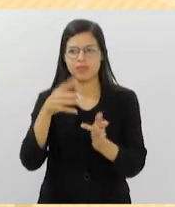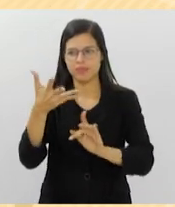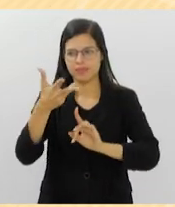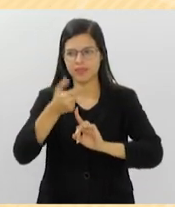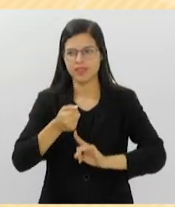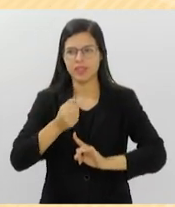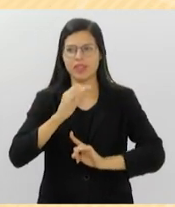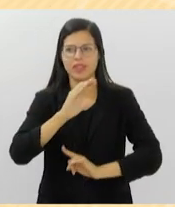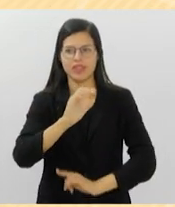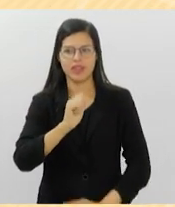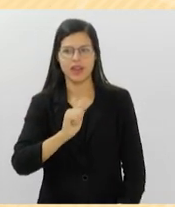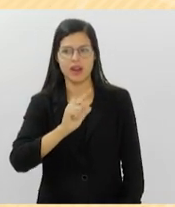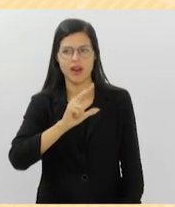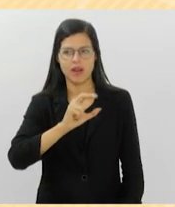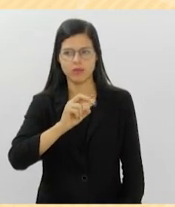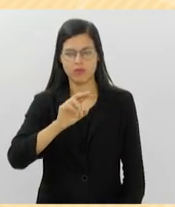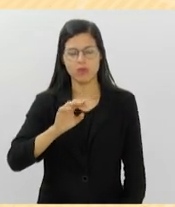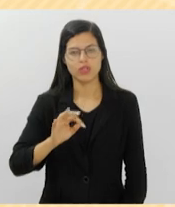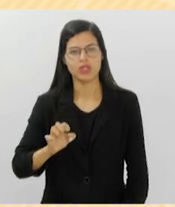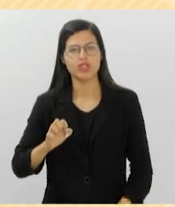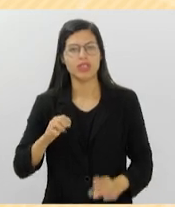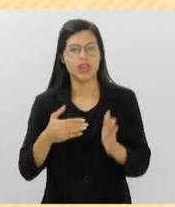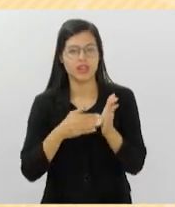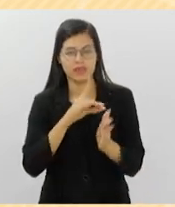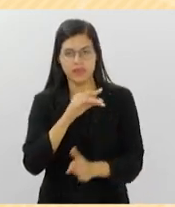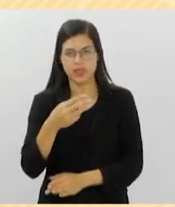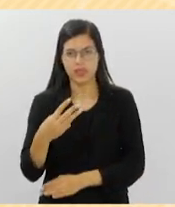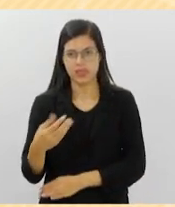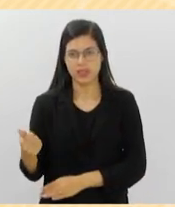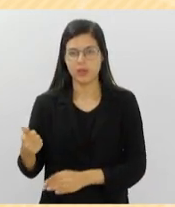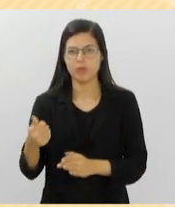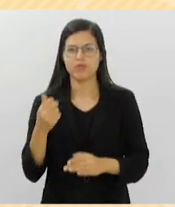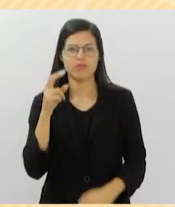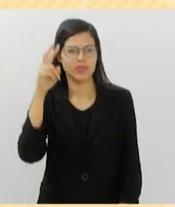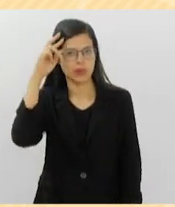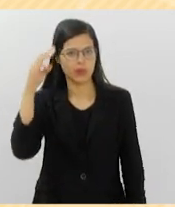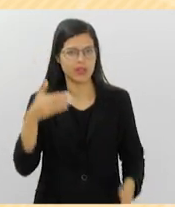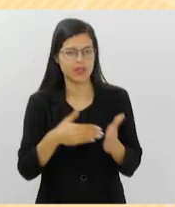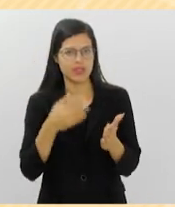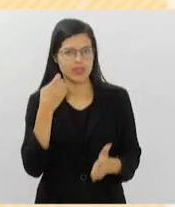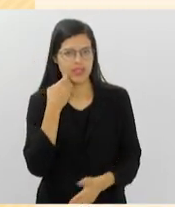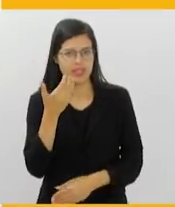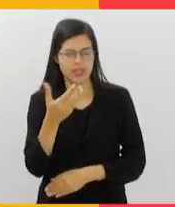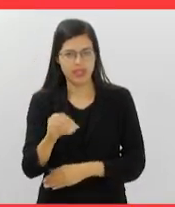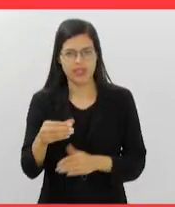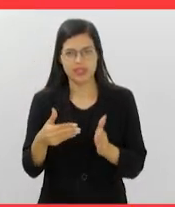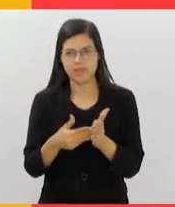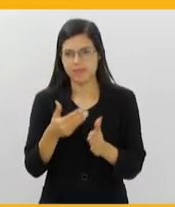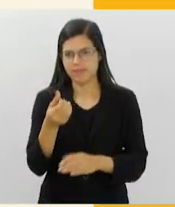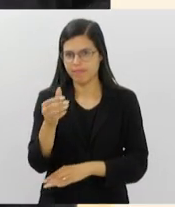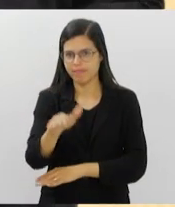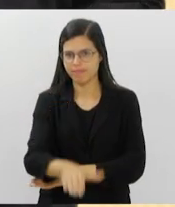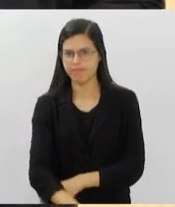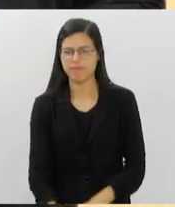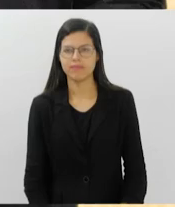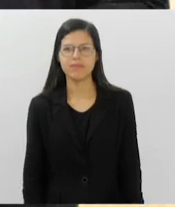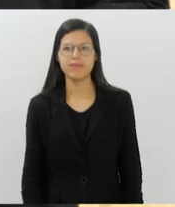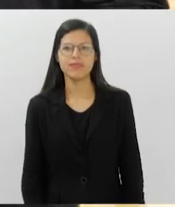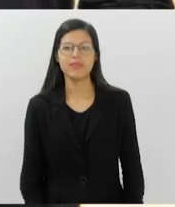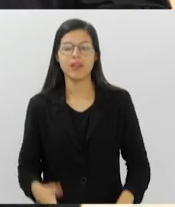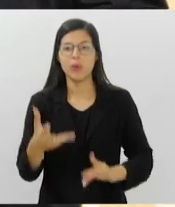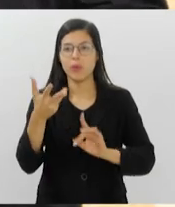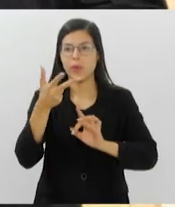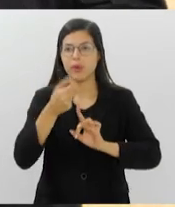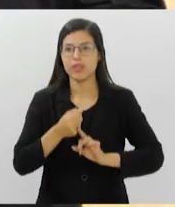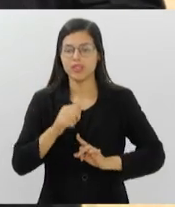Gulbenkian, até o dia 31 de outubro, de segunda à sexta, das dez da manhã às seis da tarde. O artista Edmilson